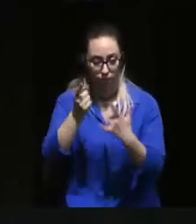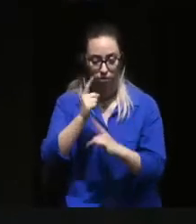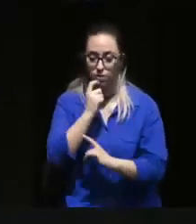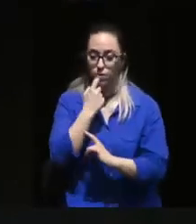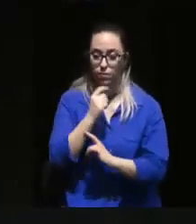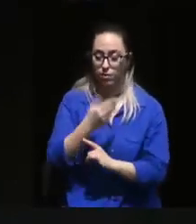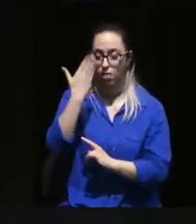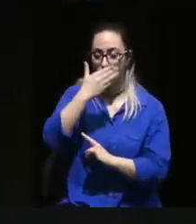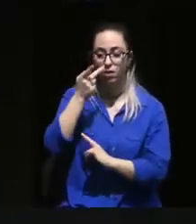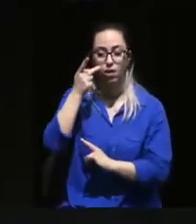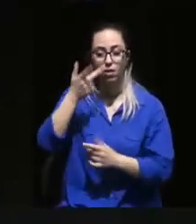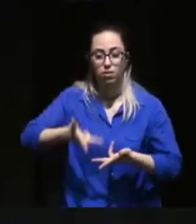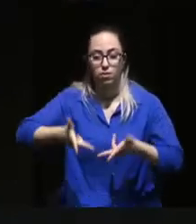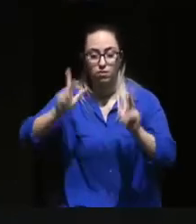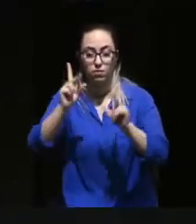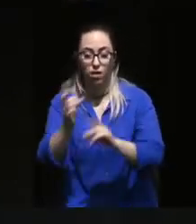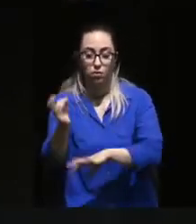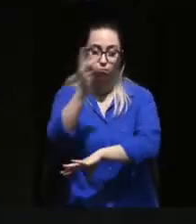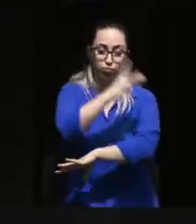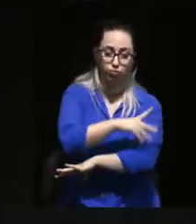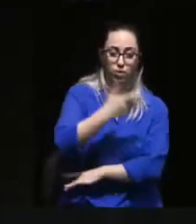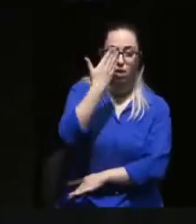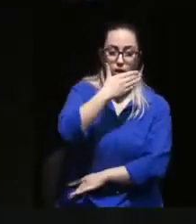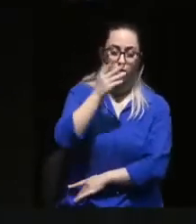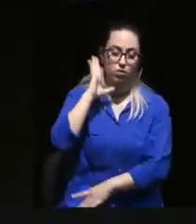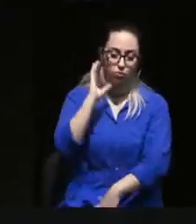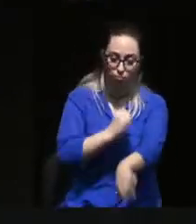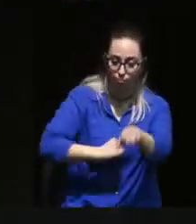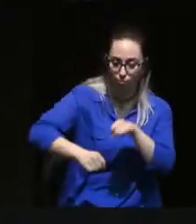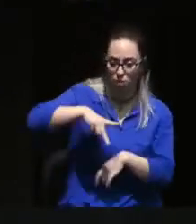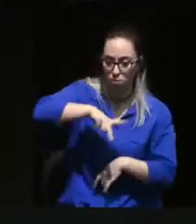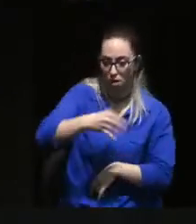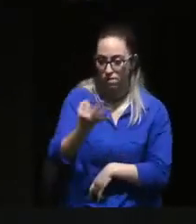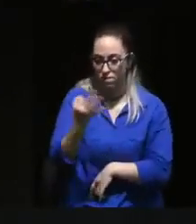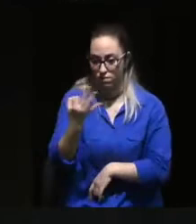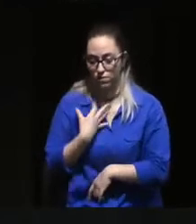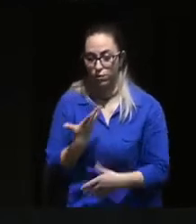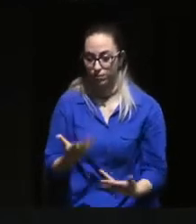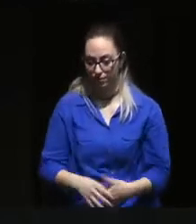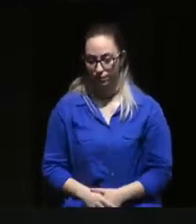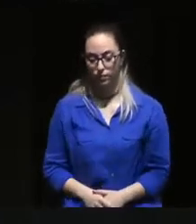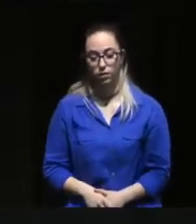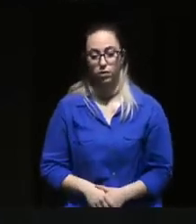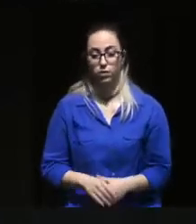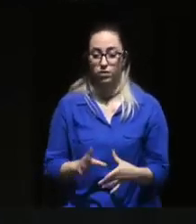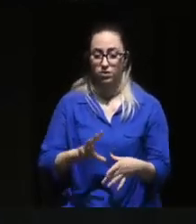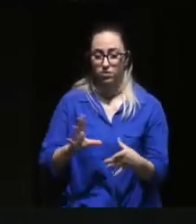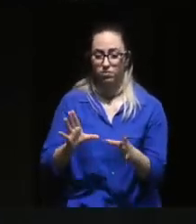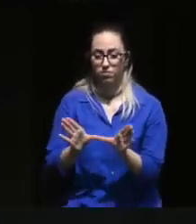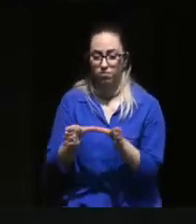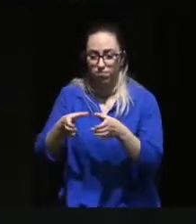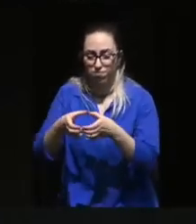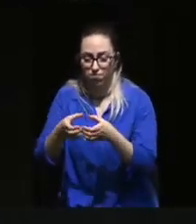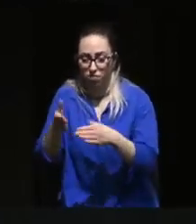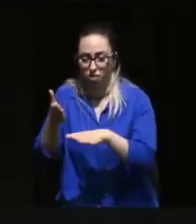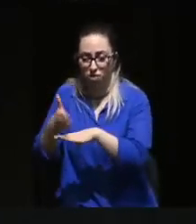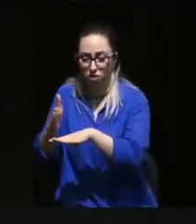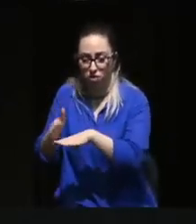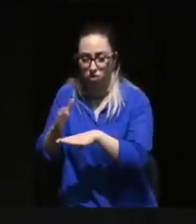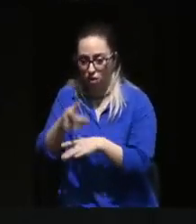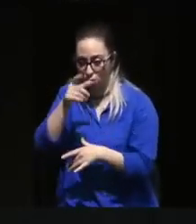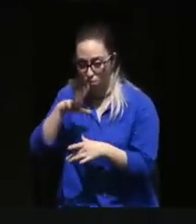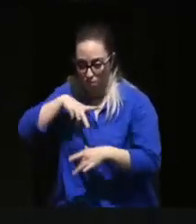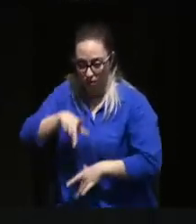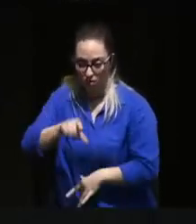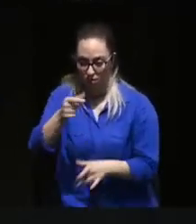Abril com mais dias de liberdade do que dias em que Portugal viveu sobre uma ditadura do Estado Novo, que isolou não só o país, como todos os cidadãos